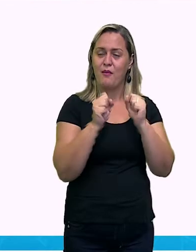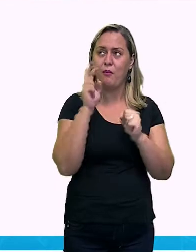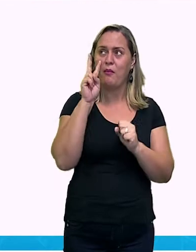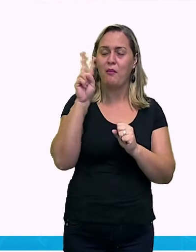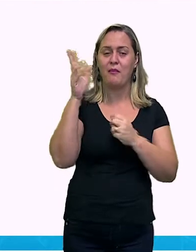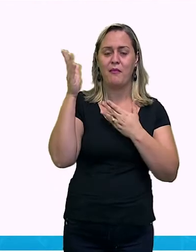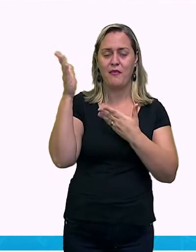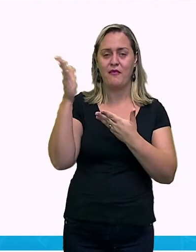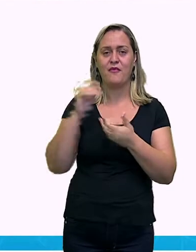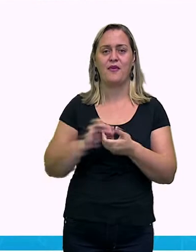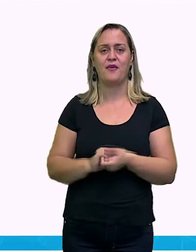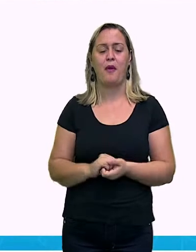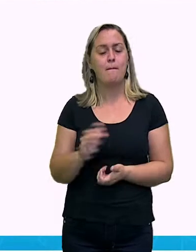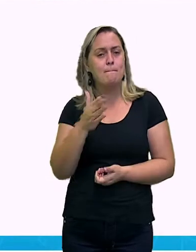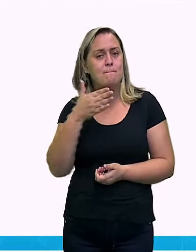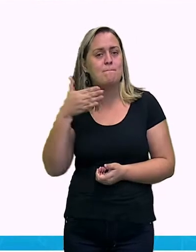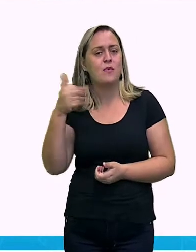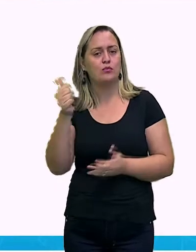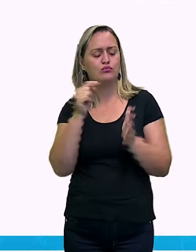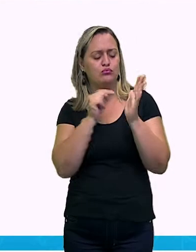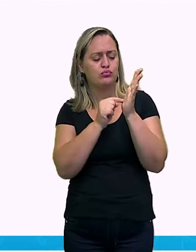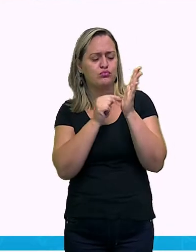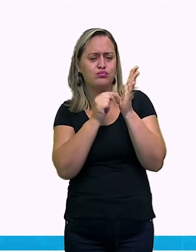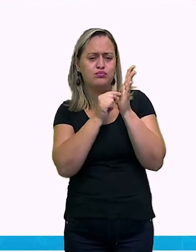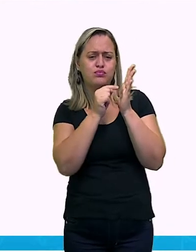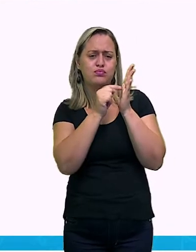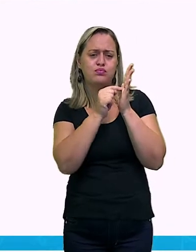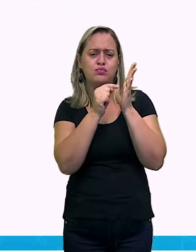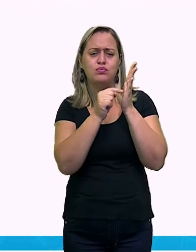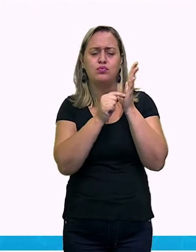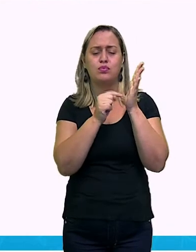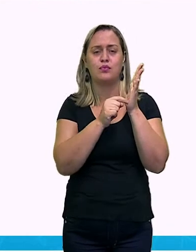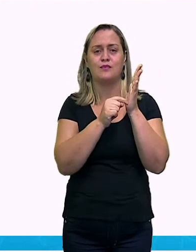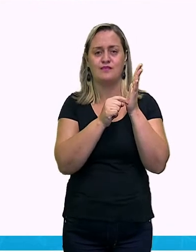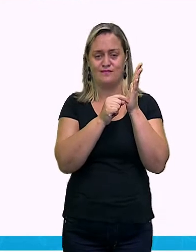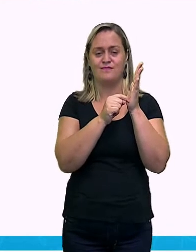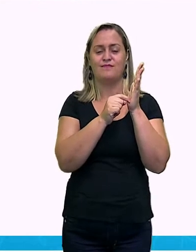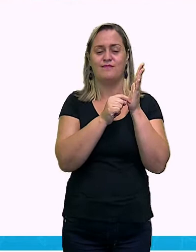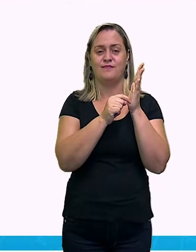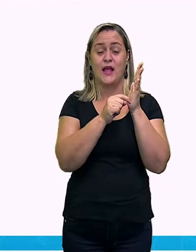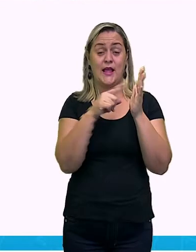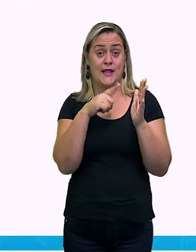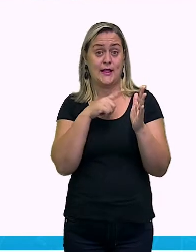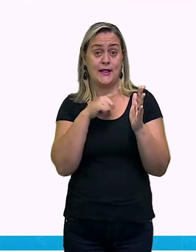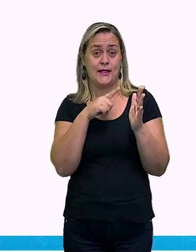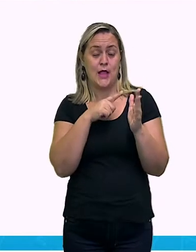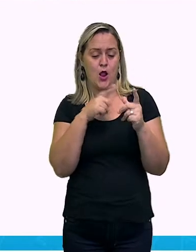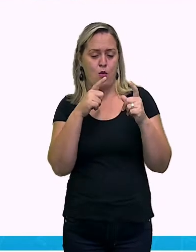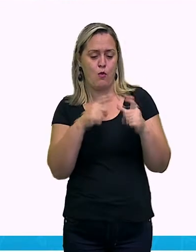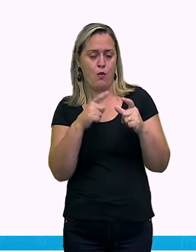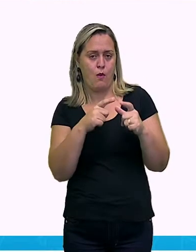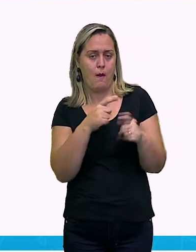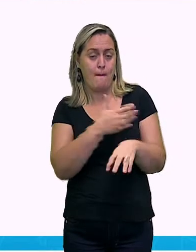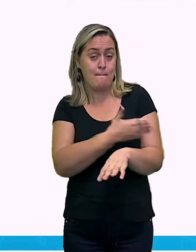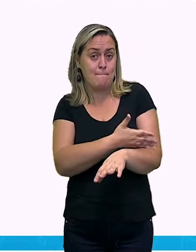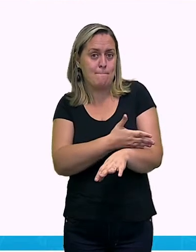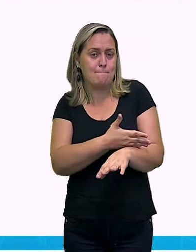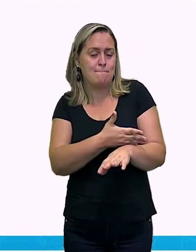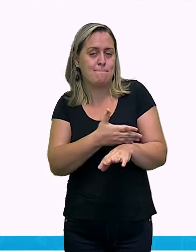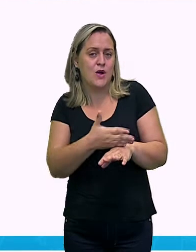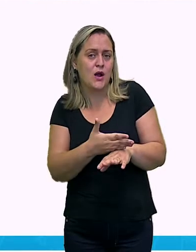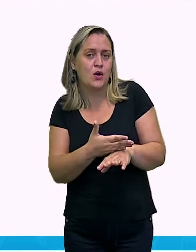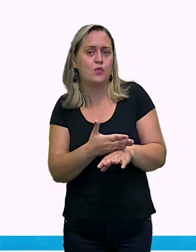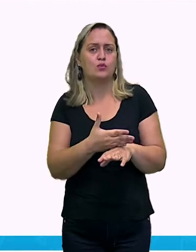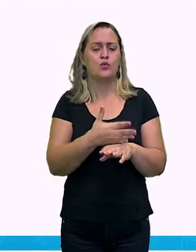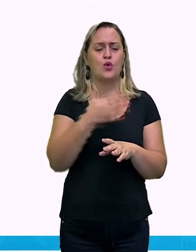mais definida, os pontos por causa das partes em branco, aonde os pontos não chegaram. Então,